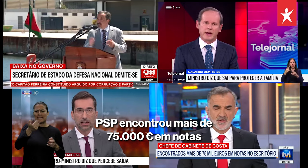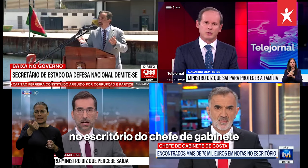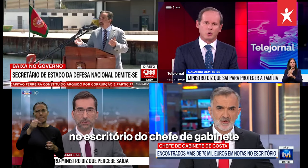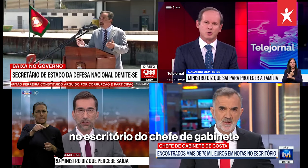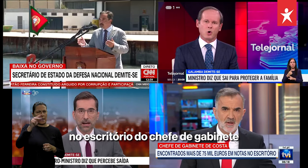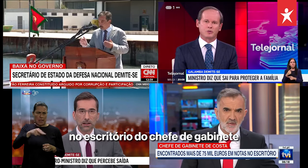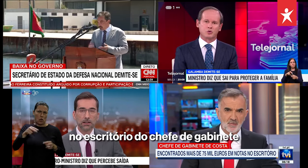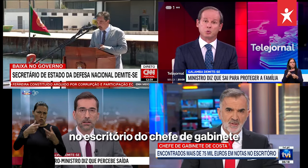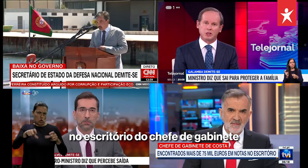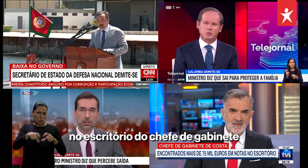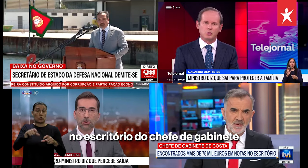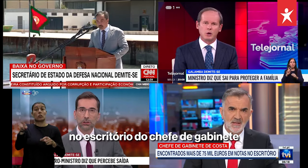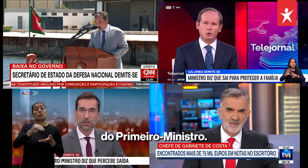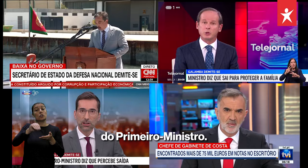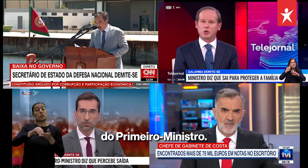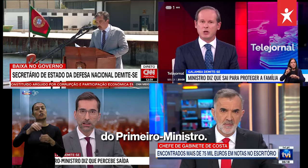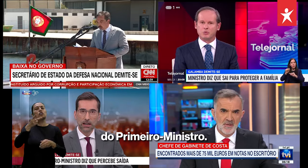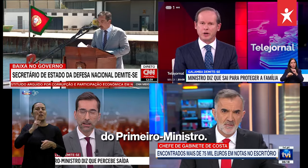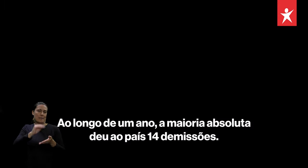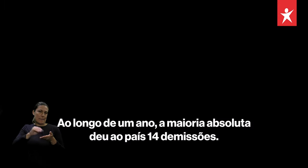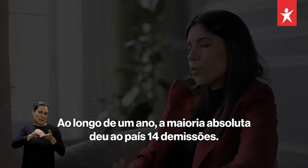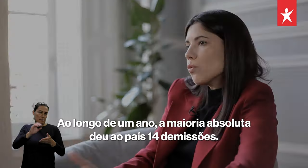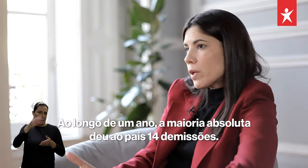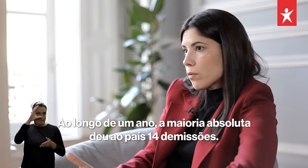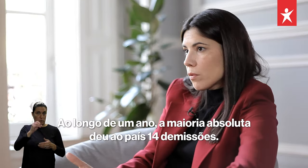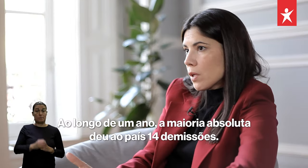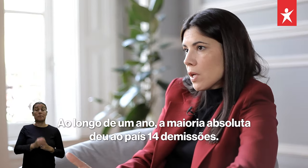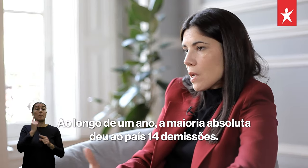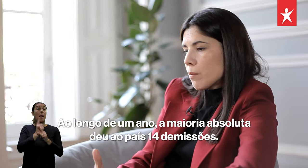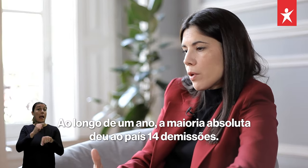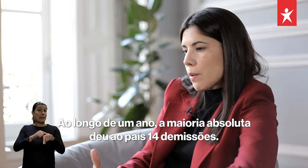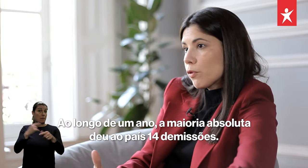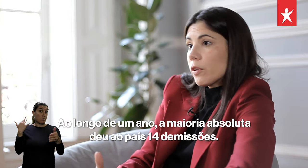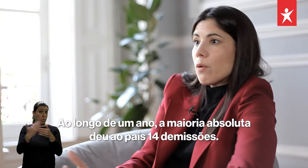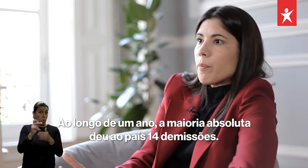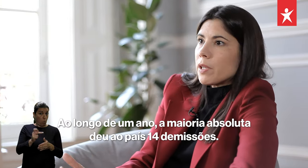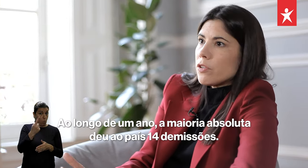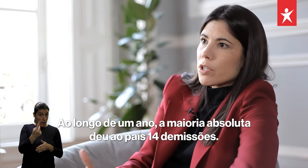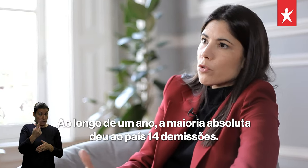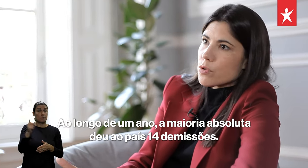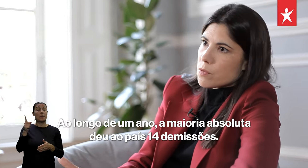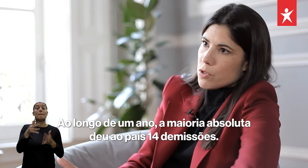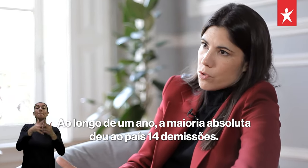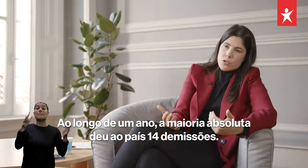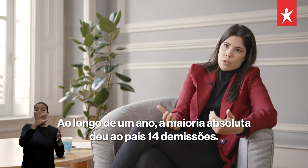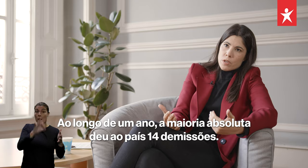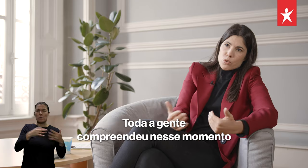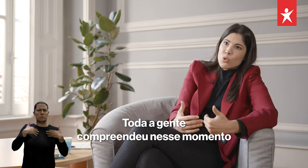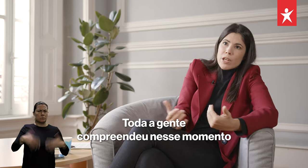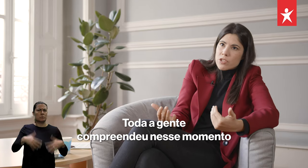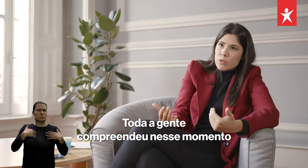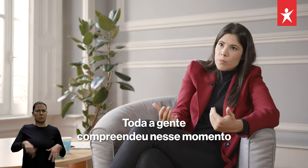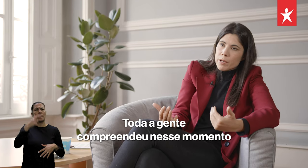em notas no escritório do chefe de gabinete do Primeiro-Ministro. Ao longo de um ano, a maioria absoluta deu ao país 14 demissões.